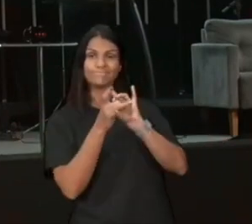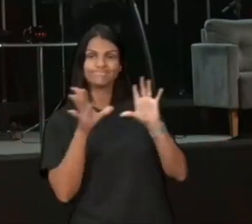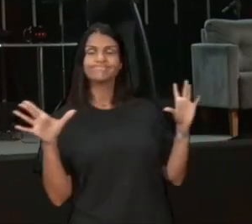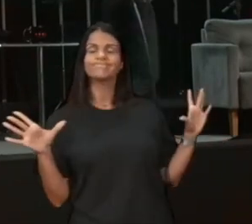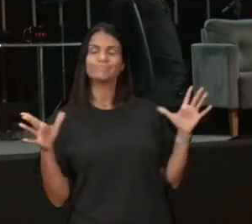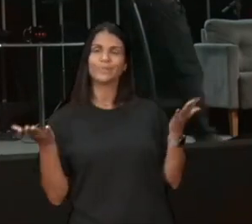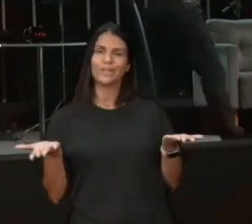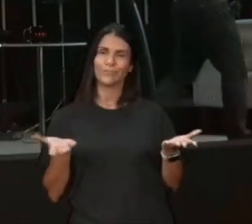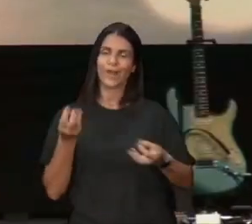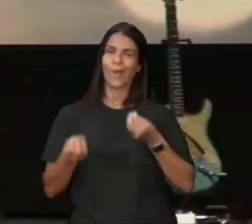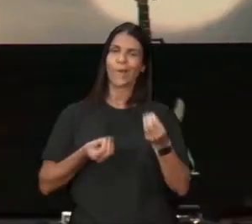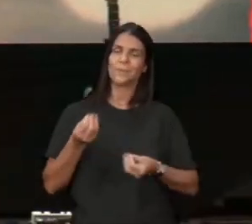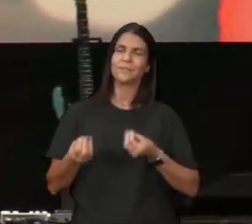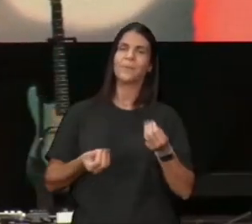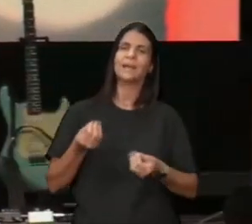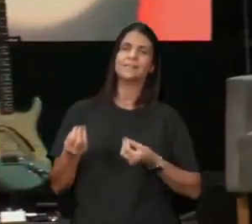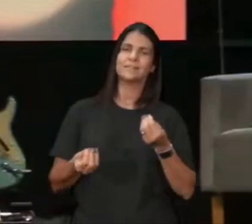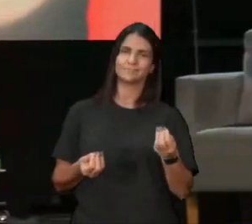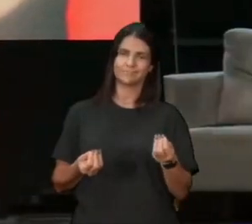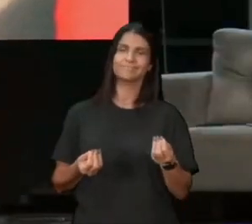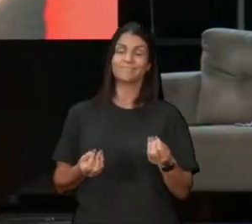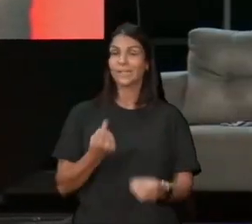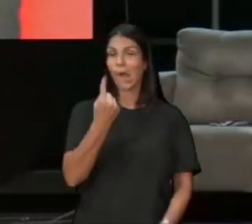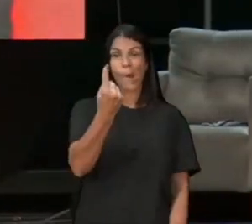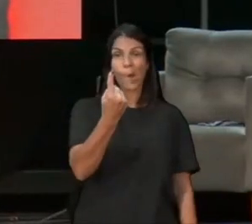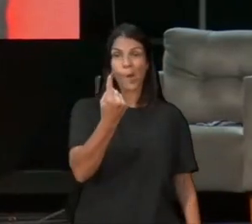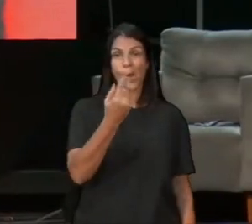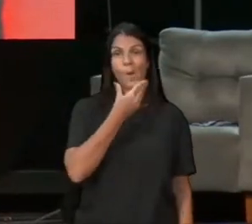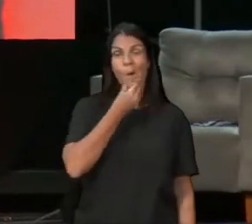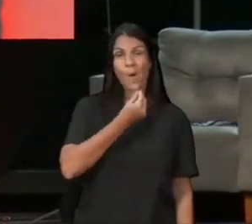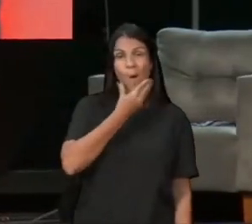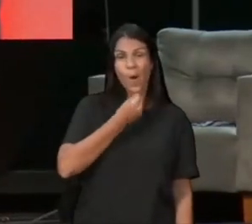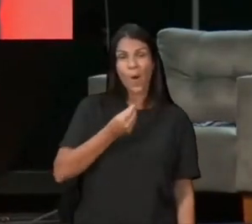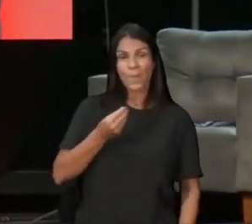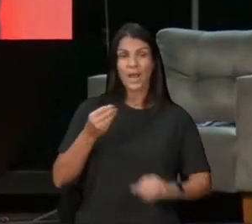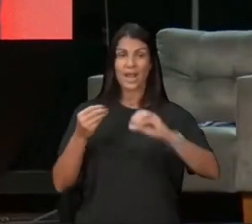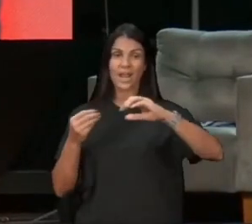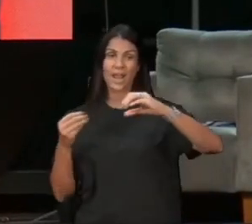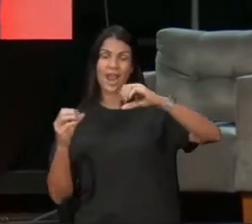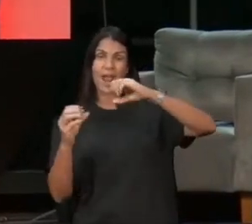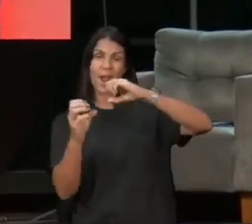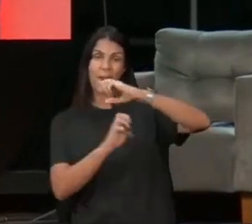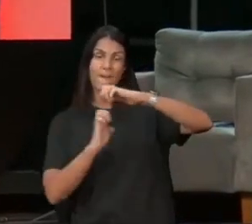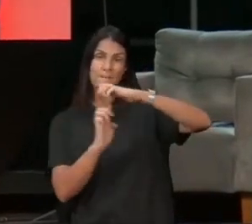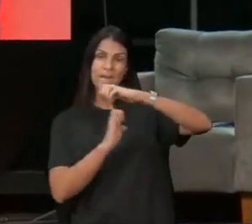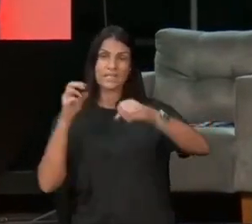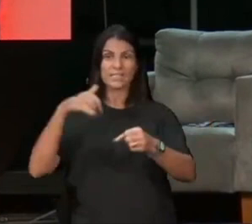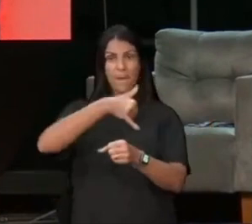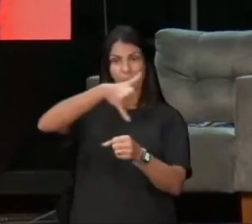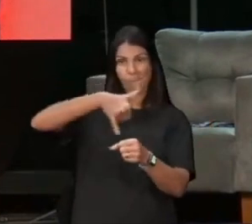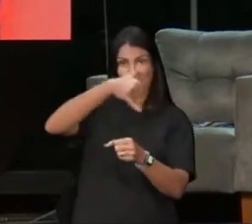um cara da Petrobras, um cara devolveu, 100 milhões de dólares, um cara roubou, 100 milhões de dólares, você devolveu, 100 milhões de dólares,